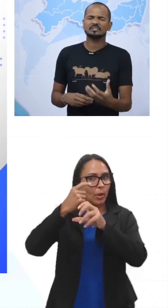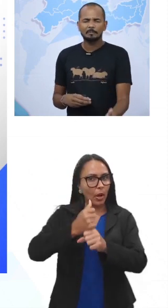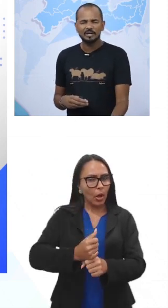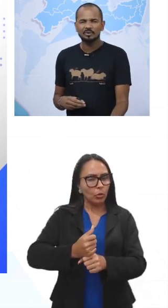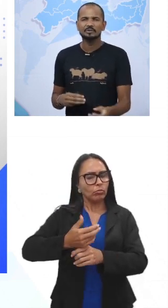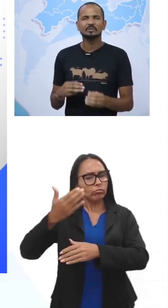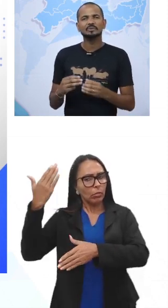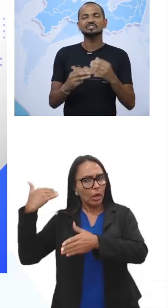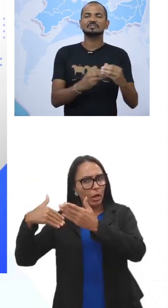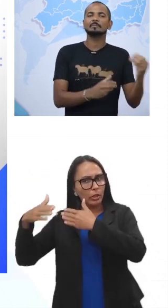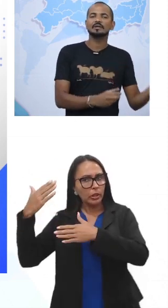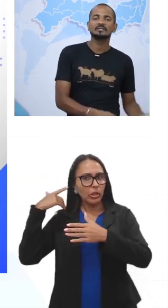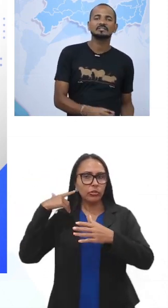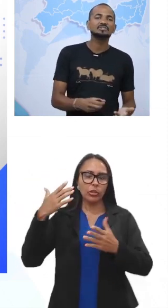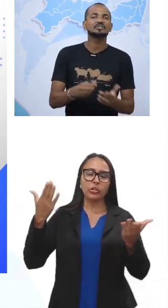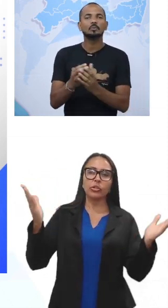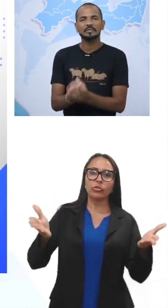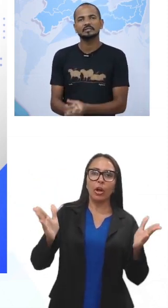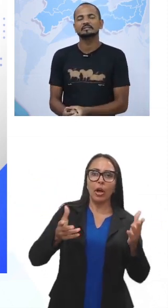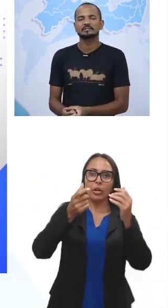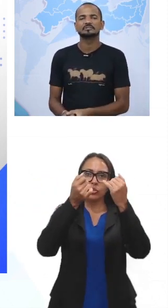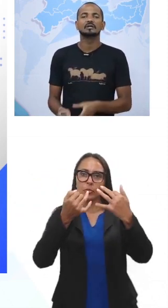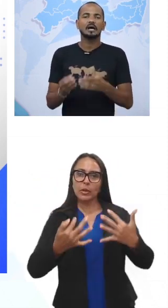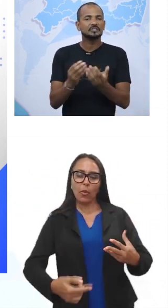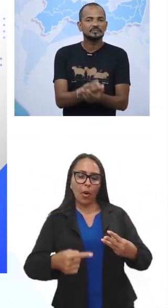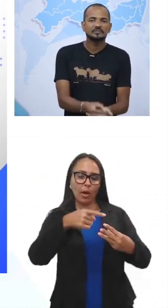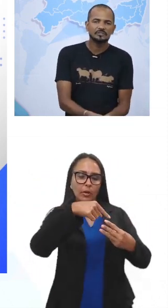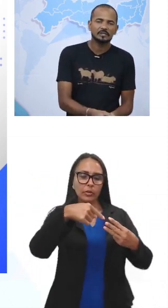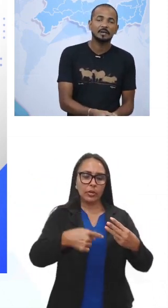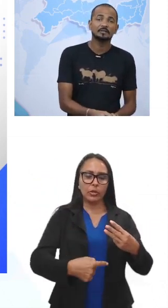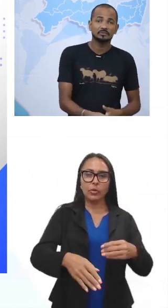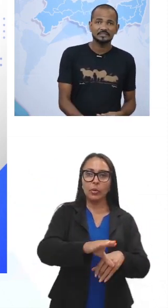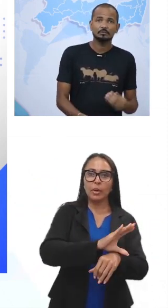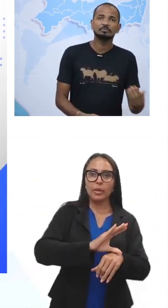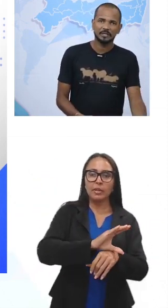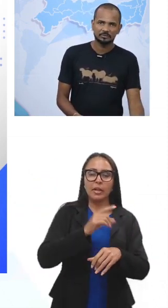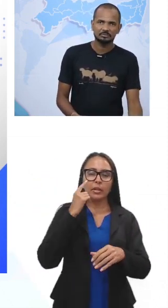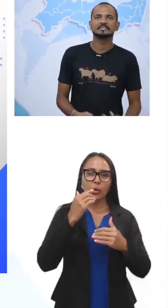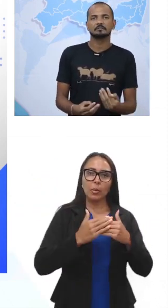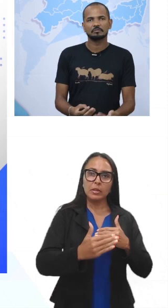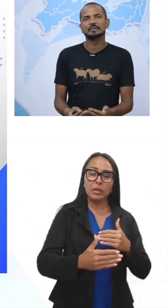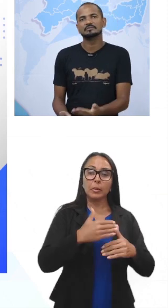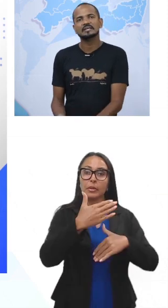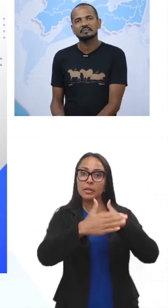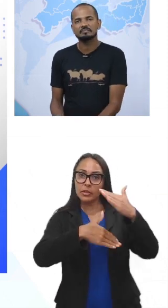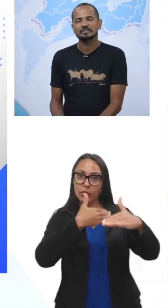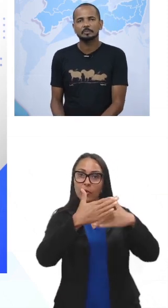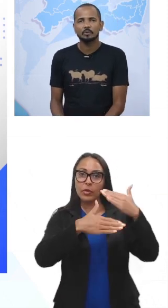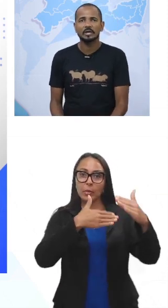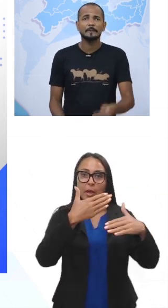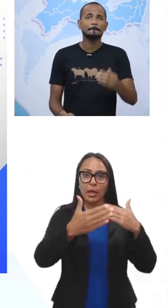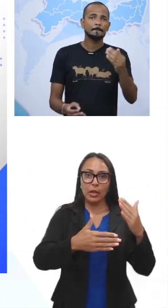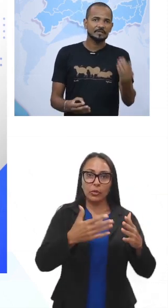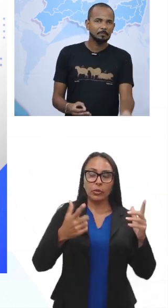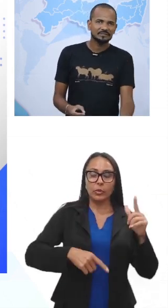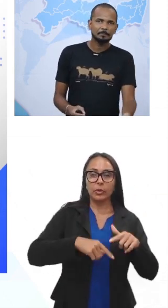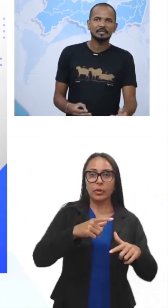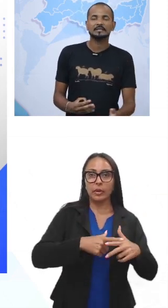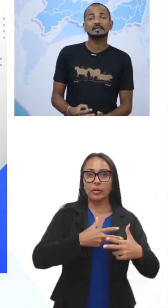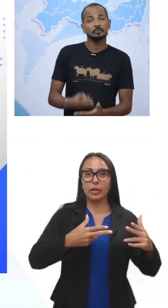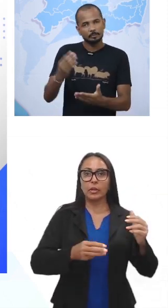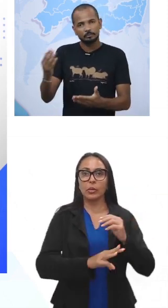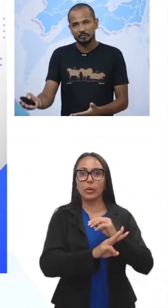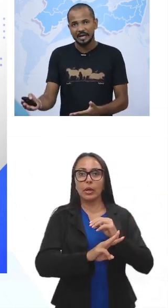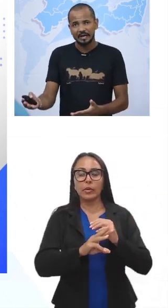o que a gente trabalhou. Então, o a gente trabalhou nessas três competências? A gente iniciou trabalhando desenvolvimento, desenvolvimento de artefatos para o web, depois a